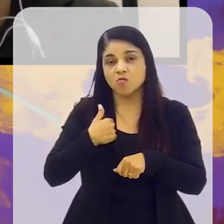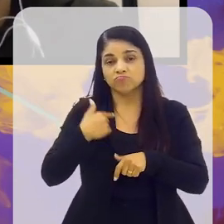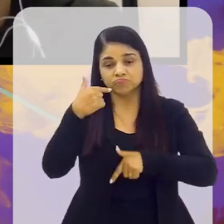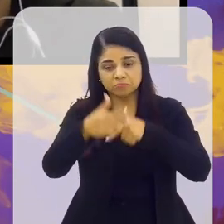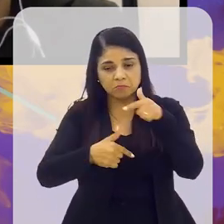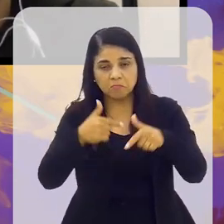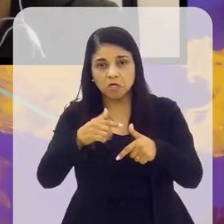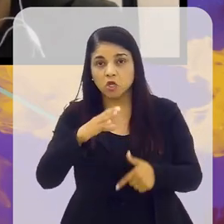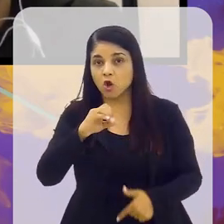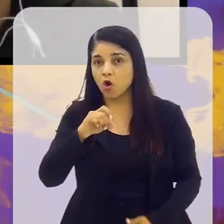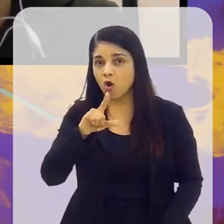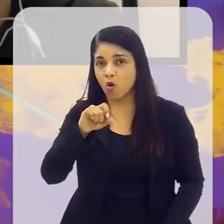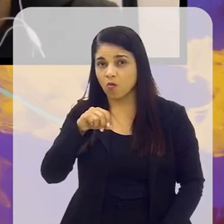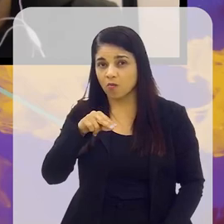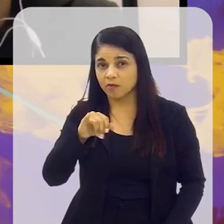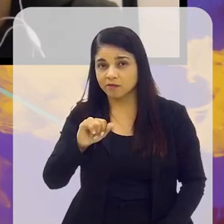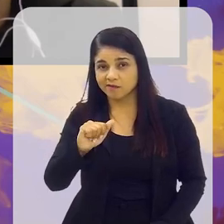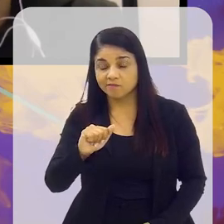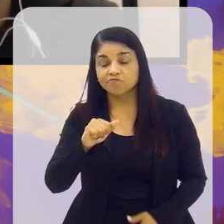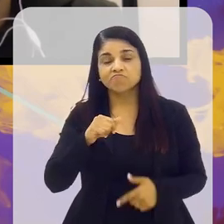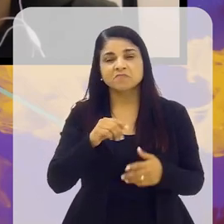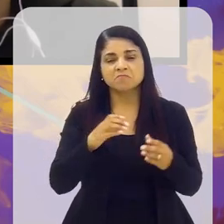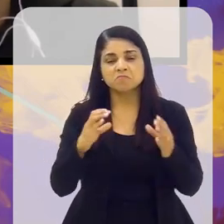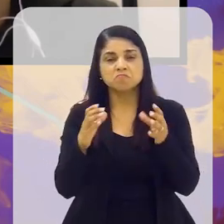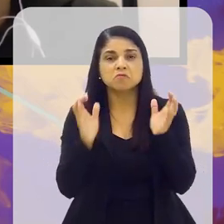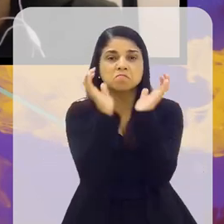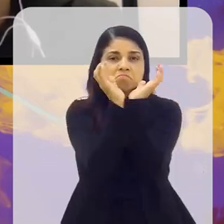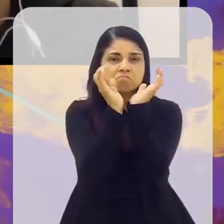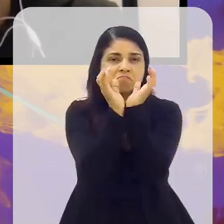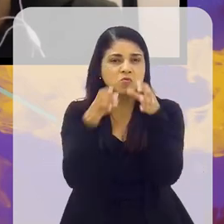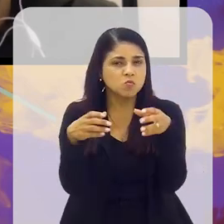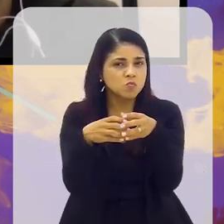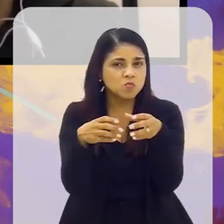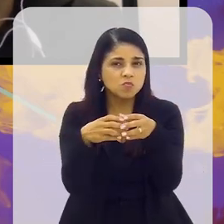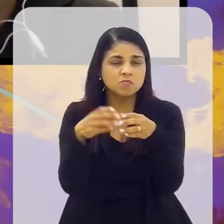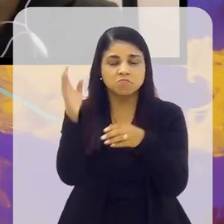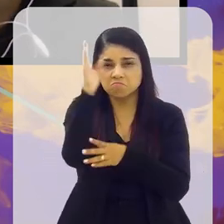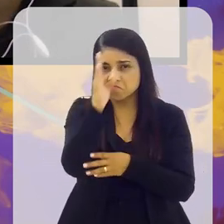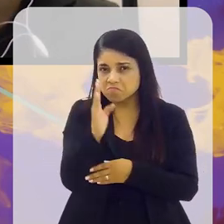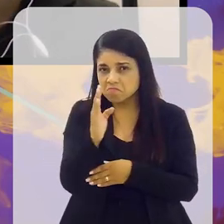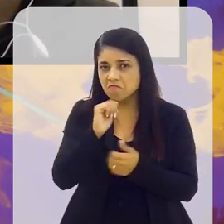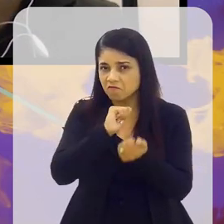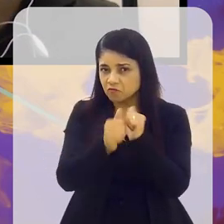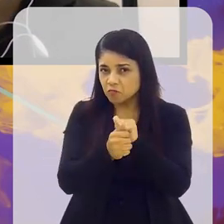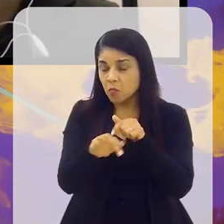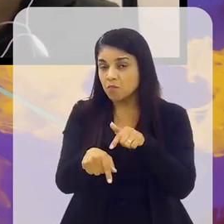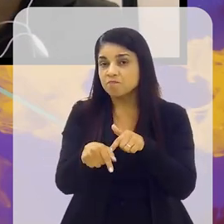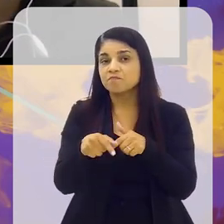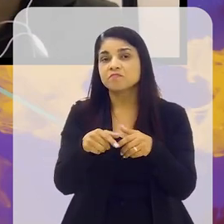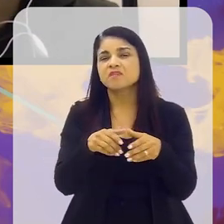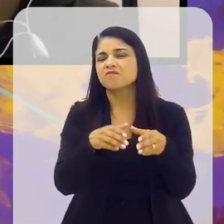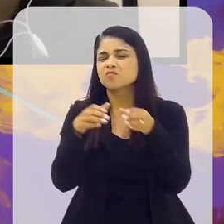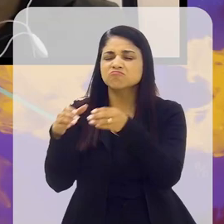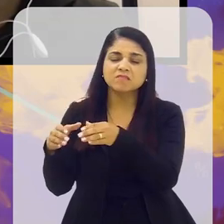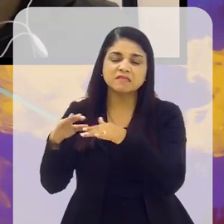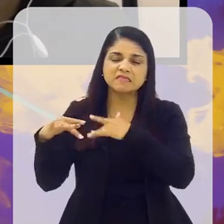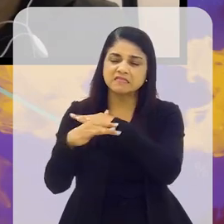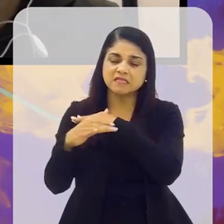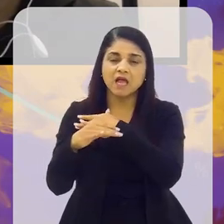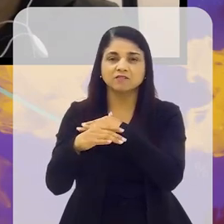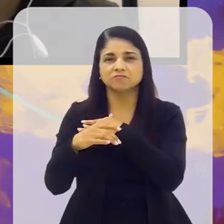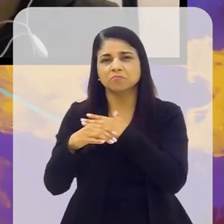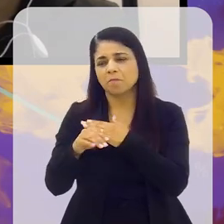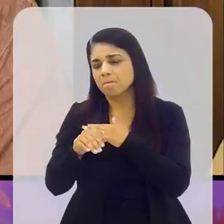eu estava em Colônia, porque a seleção brasileira ficou ali numa cidade bem próxima à Colônia, mas eu fiquei em Colônia. Ela ficou, se não me engano, em